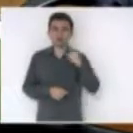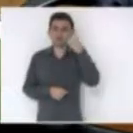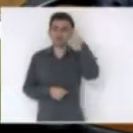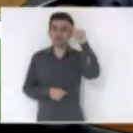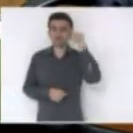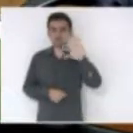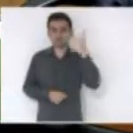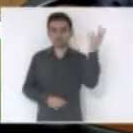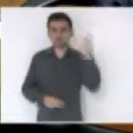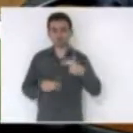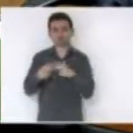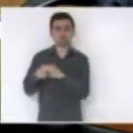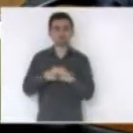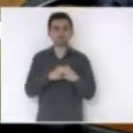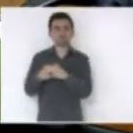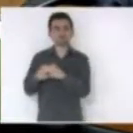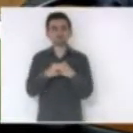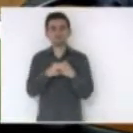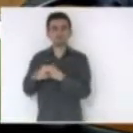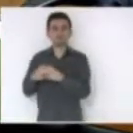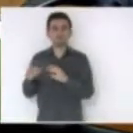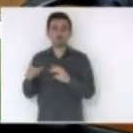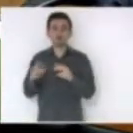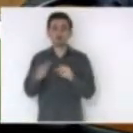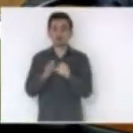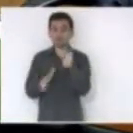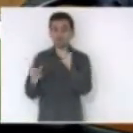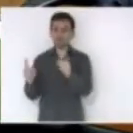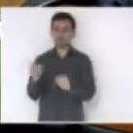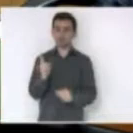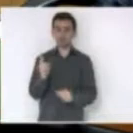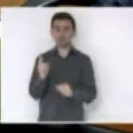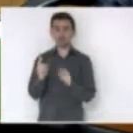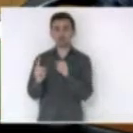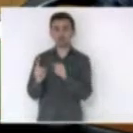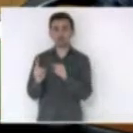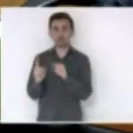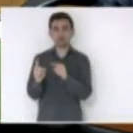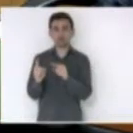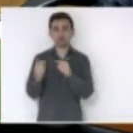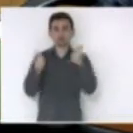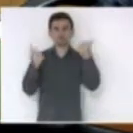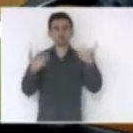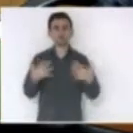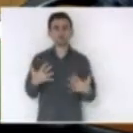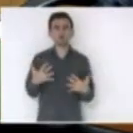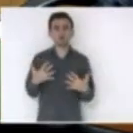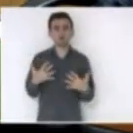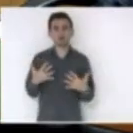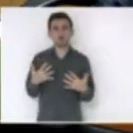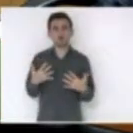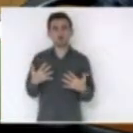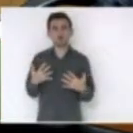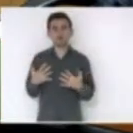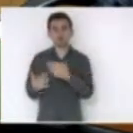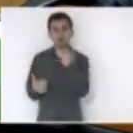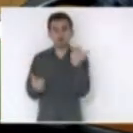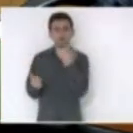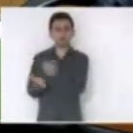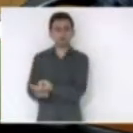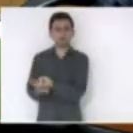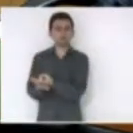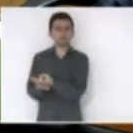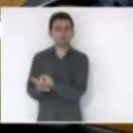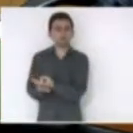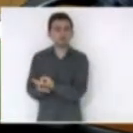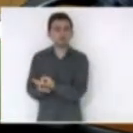briga lá no vizinho recebeu o primeiro vizinho que disse que os porcos do vizinho tinham invadido lá aí ele pegou e disse não você